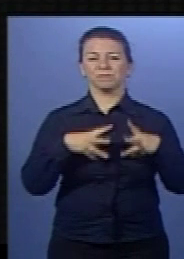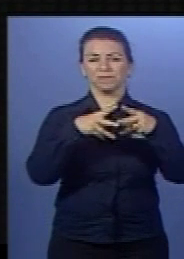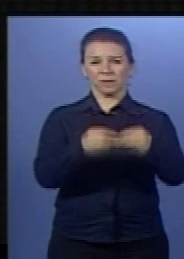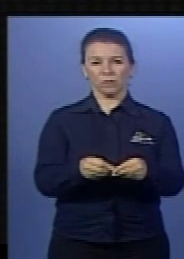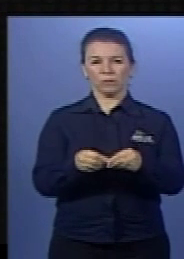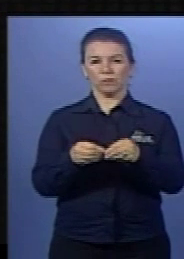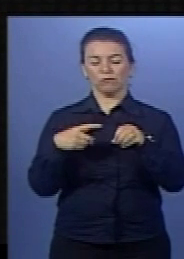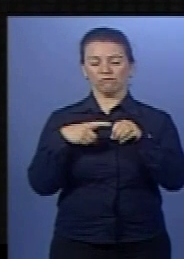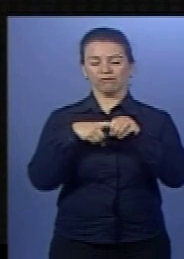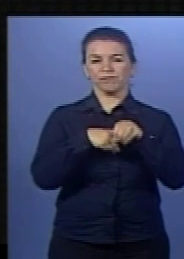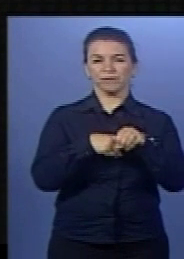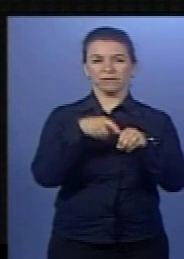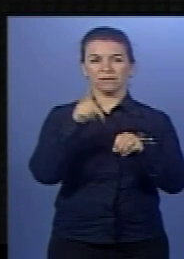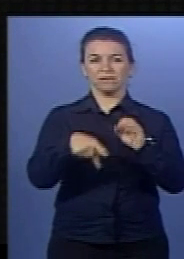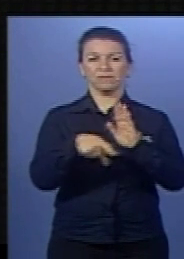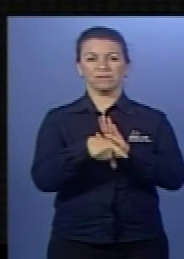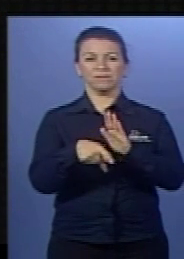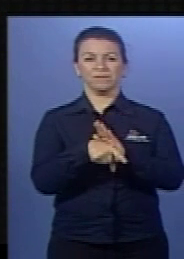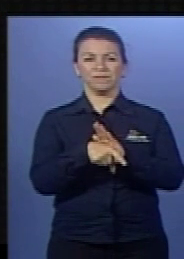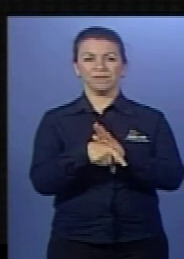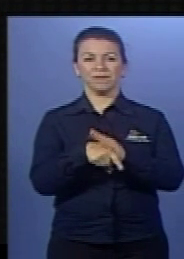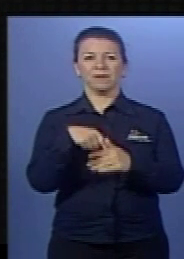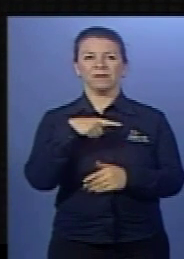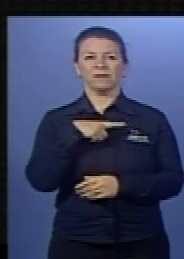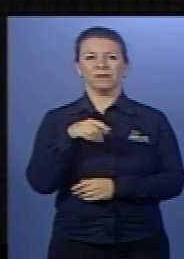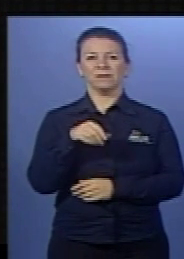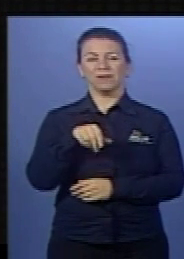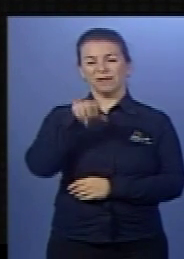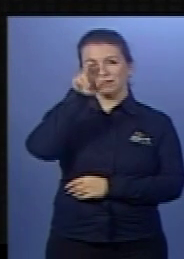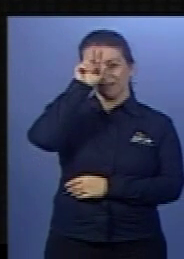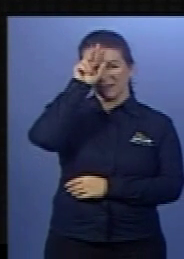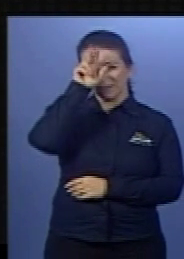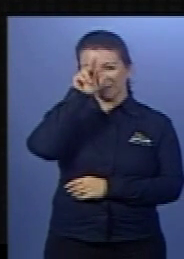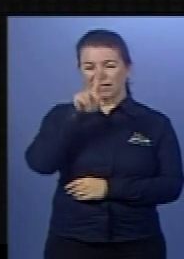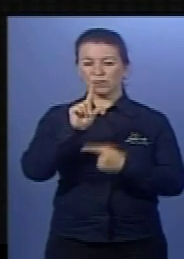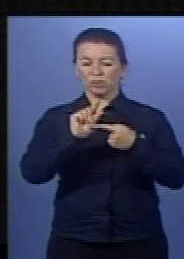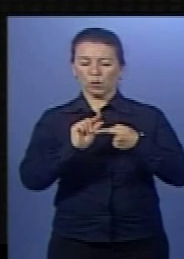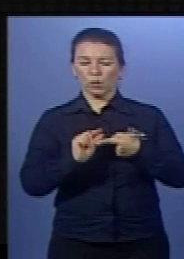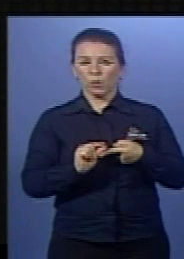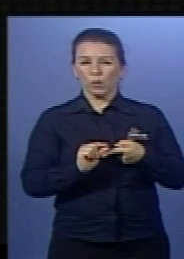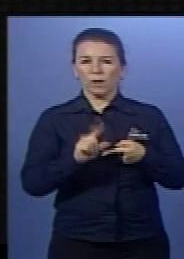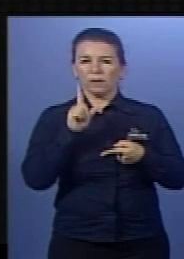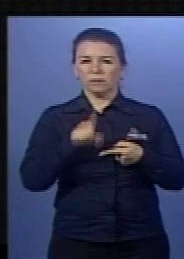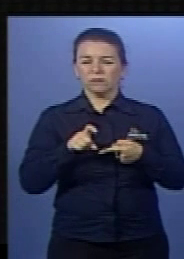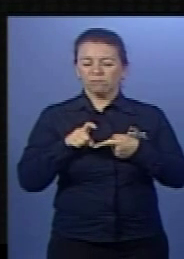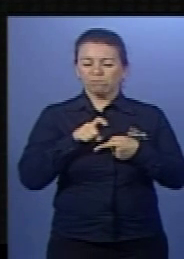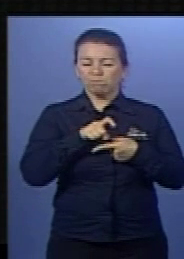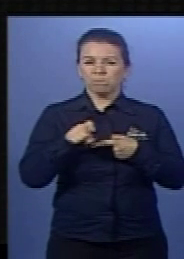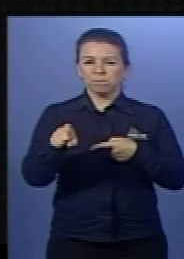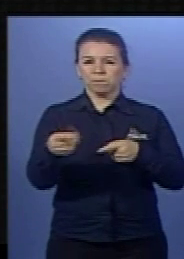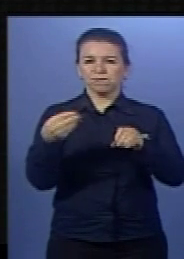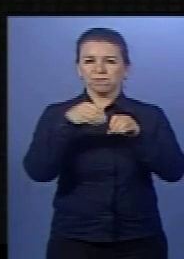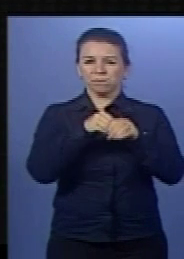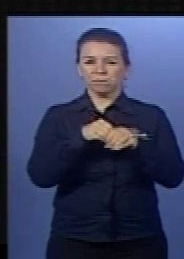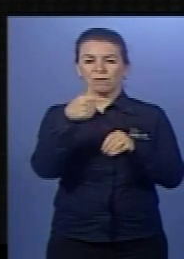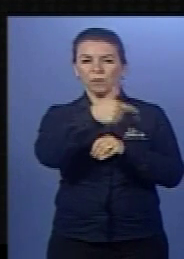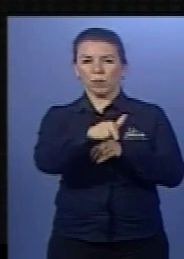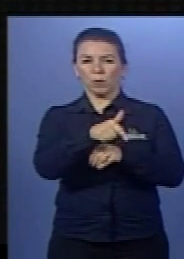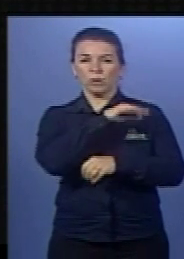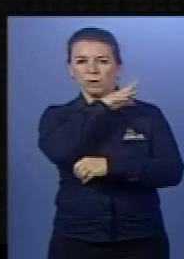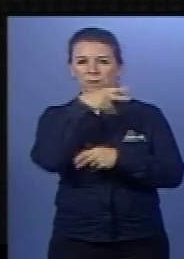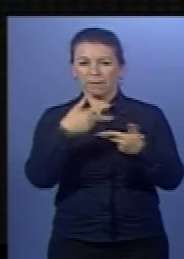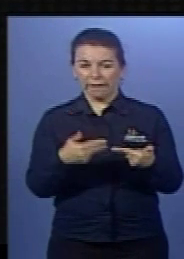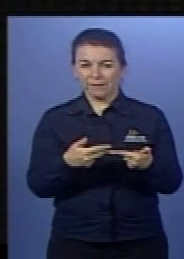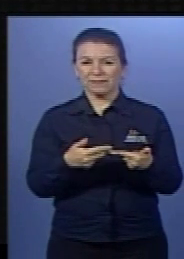parasitoides são insetos diminutos que têm hábitos bastante especuliares. Suas larvas se desenvolvem dentro do corpo de outros